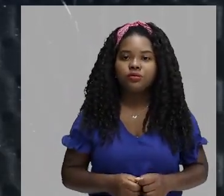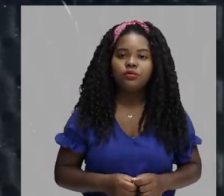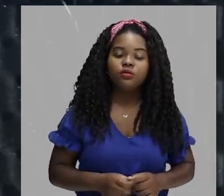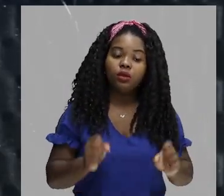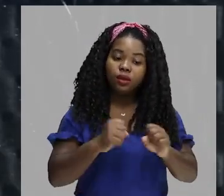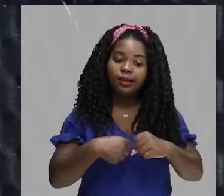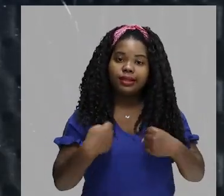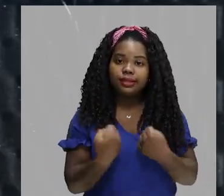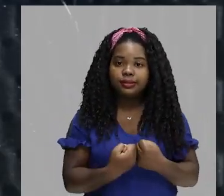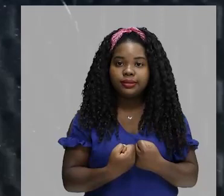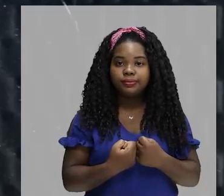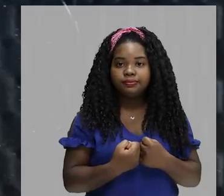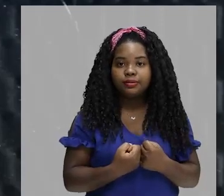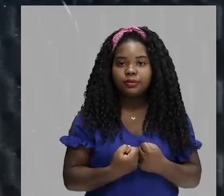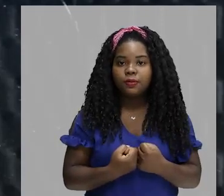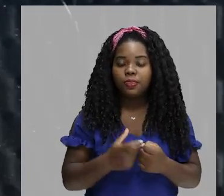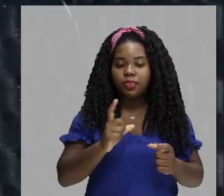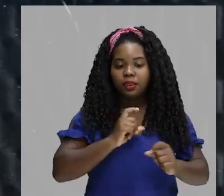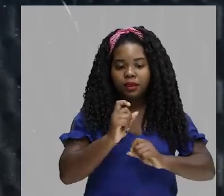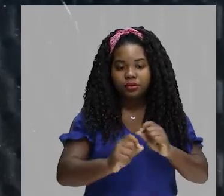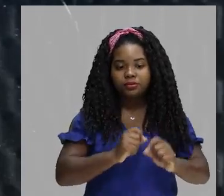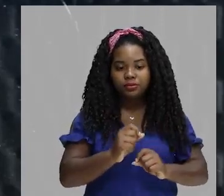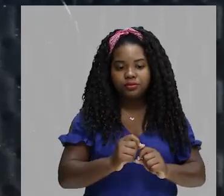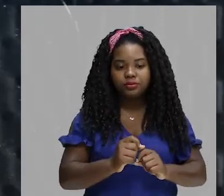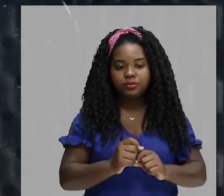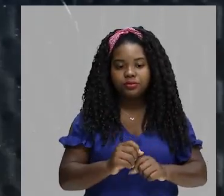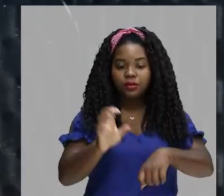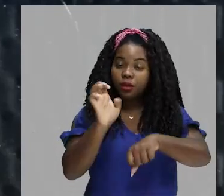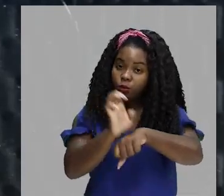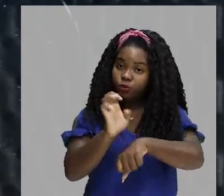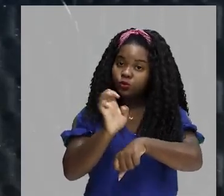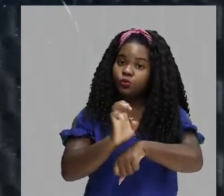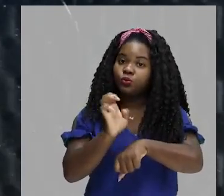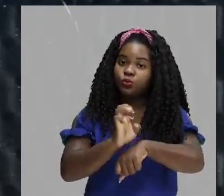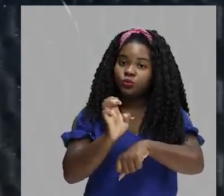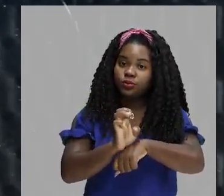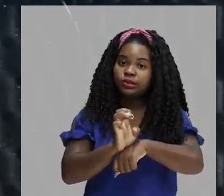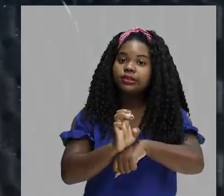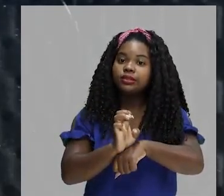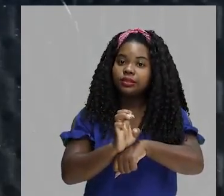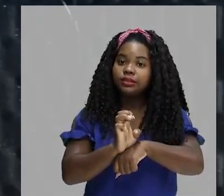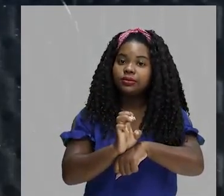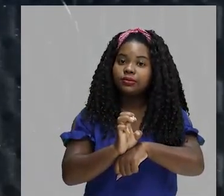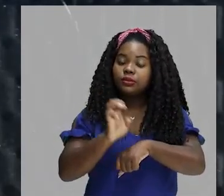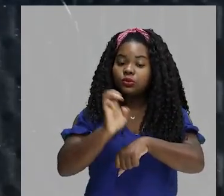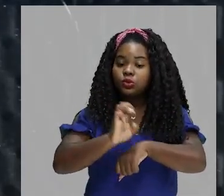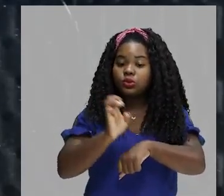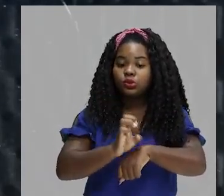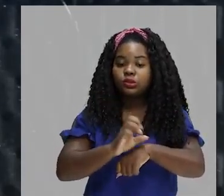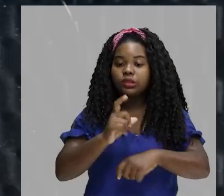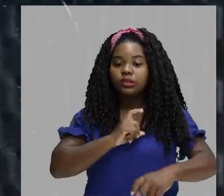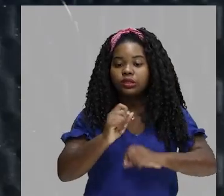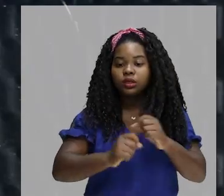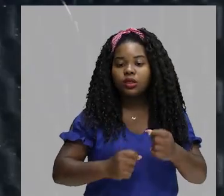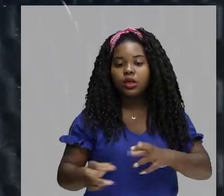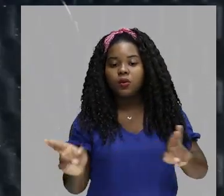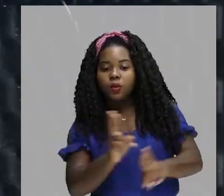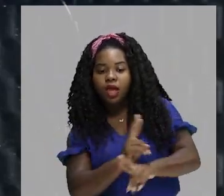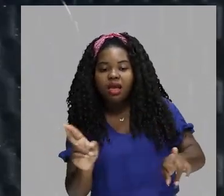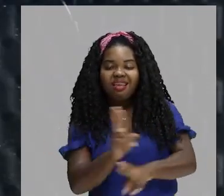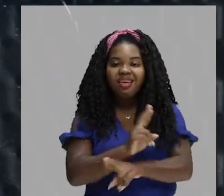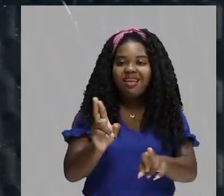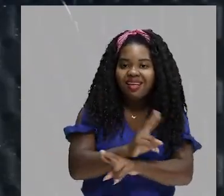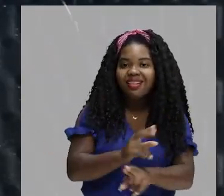uma sociedade que vai ter a presença do Estado. Então, uma sociedade hierarquizada. O Estado se faz